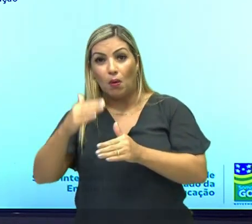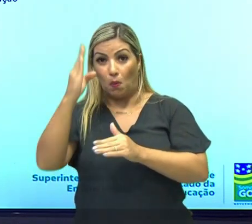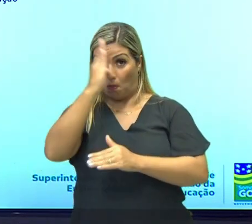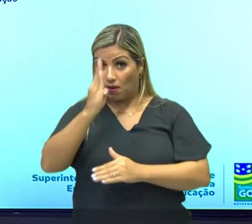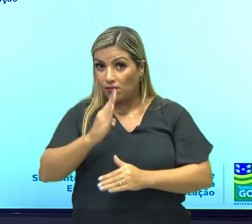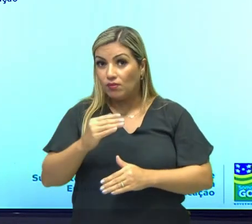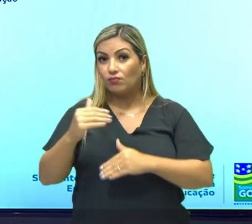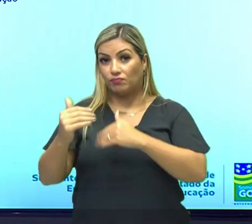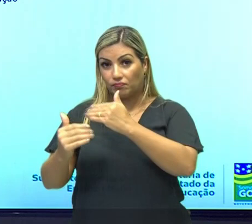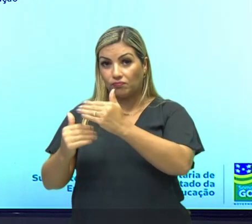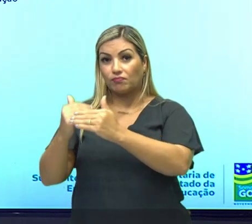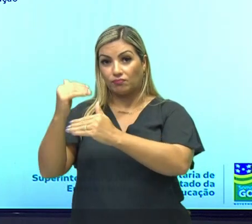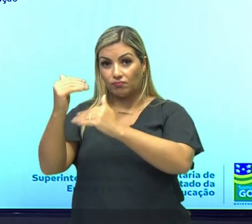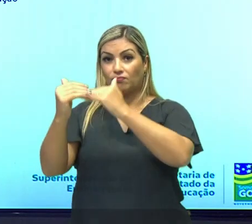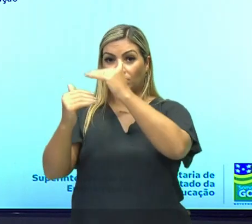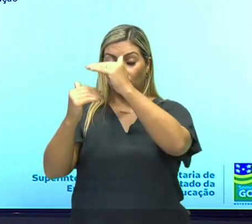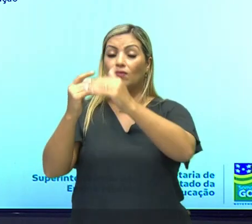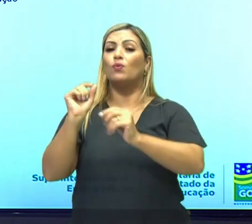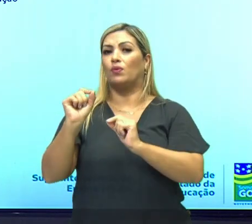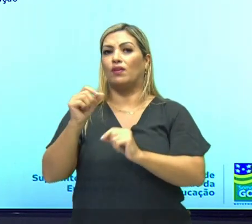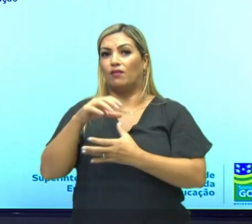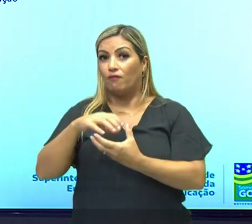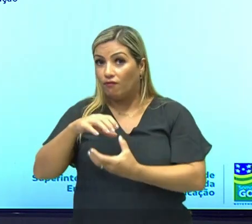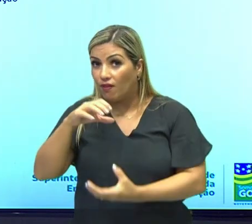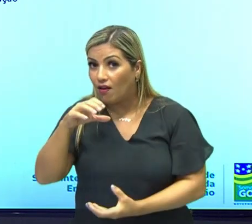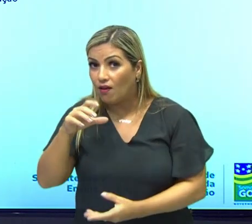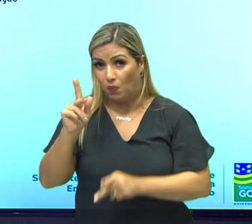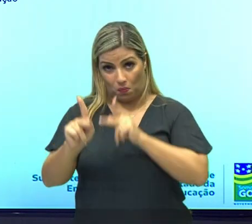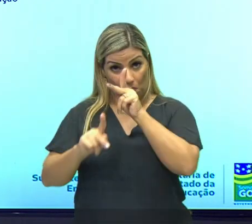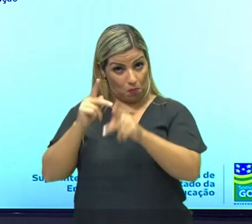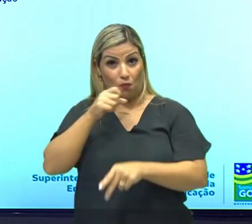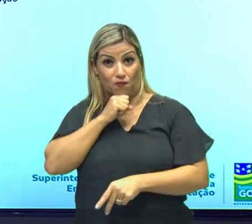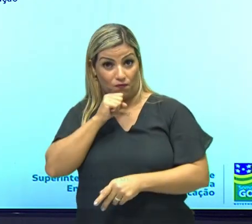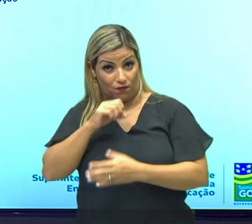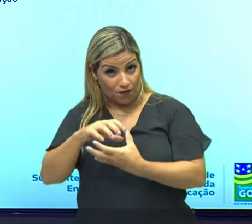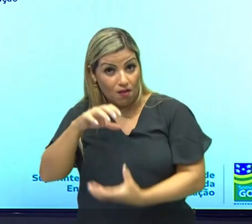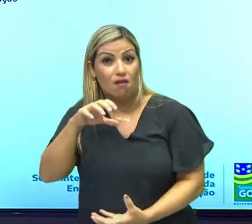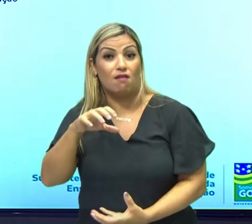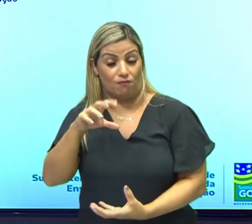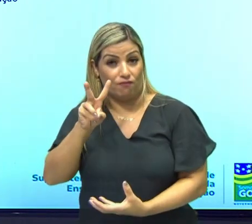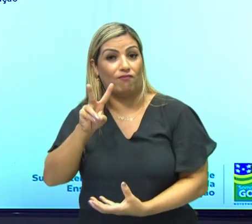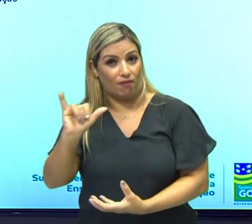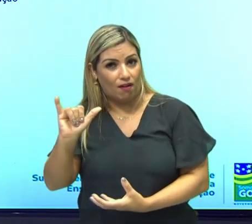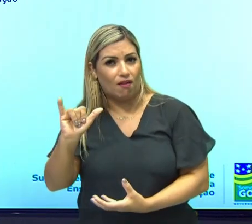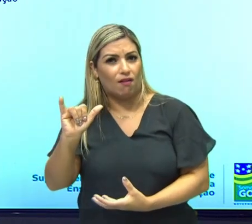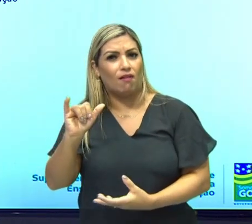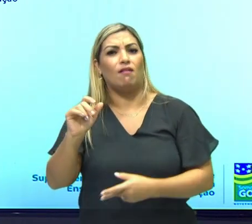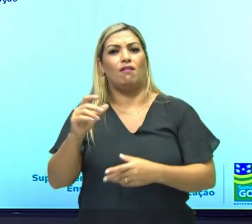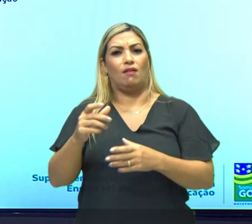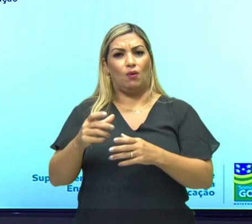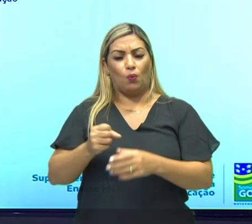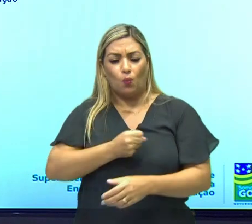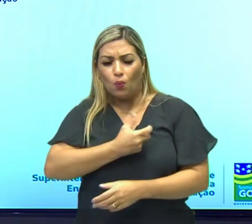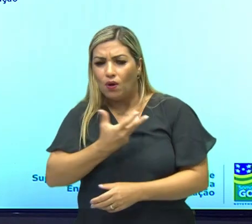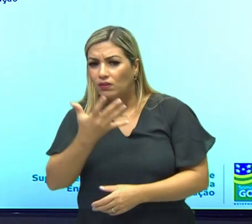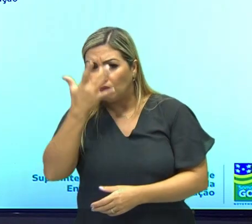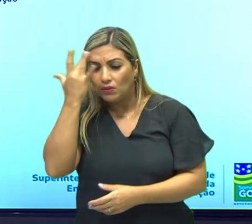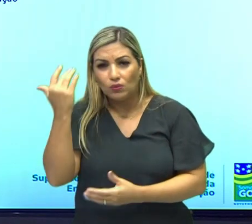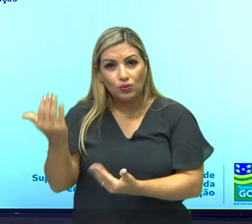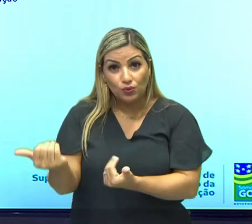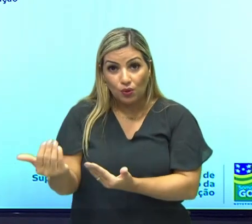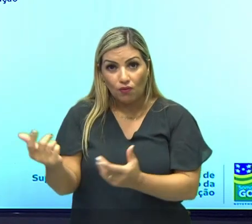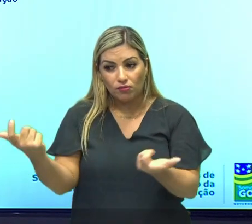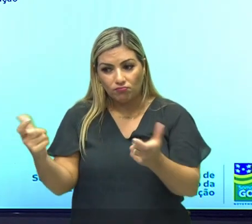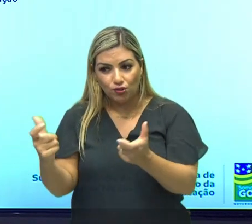dia que passa, vai se tornar mais velho. A população vai envelhecendo, a população, a quantidade de jovens vão